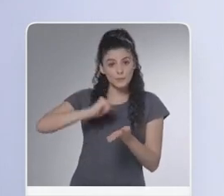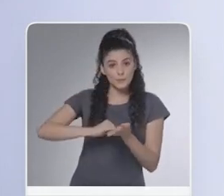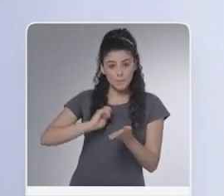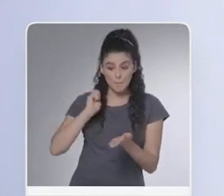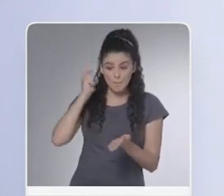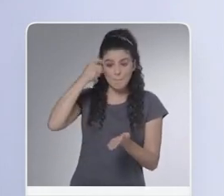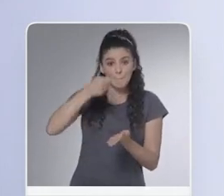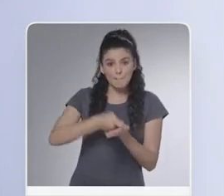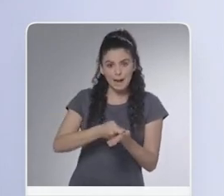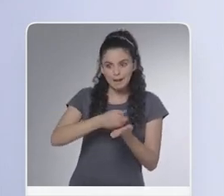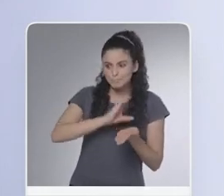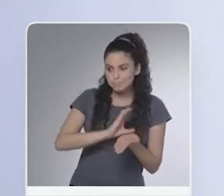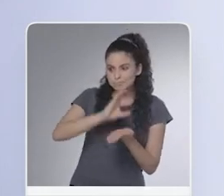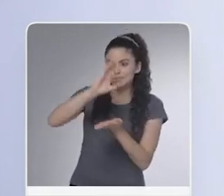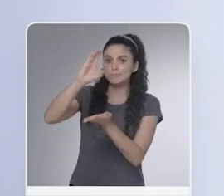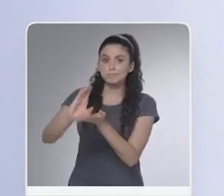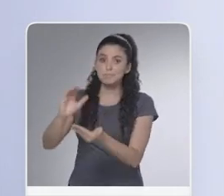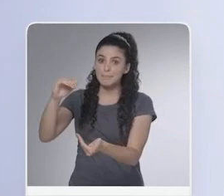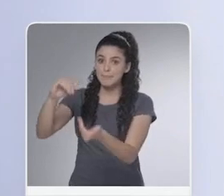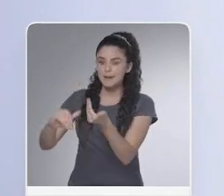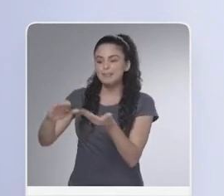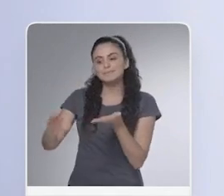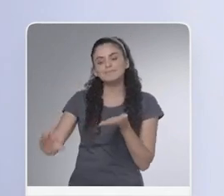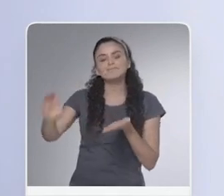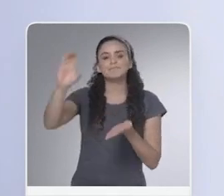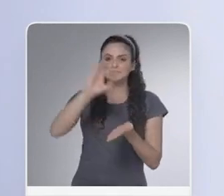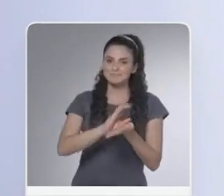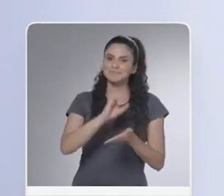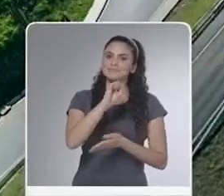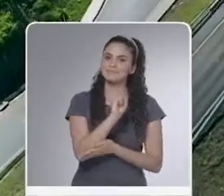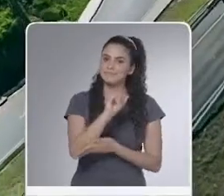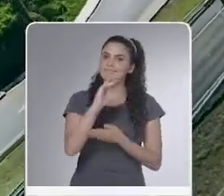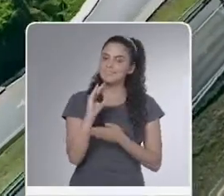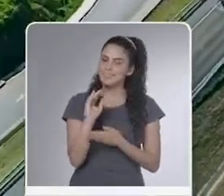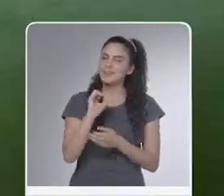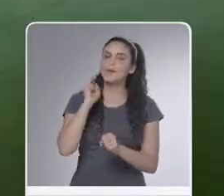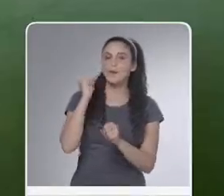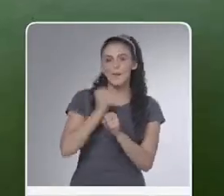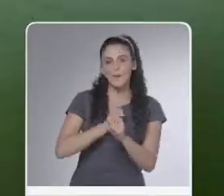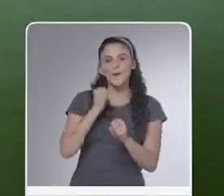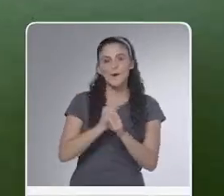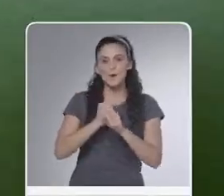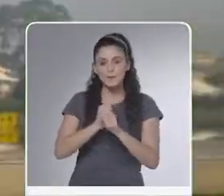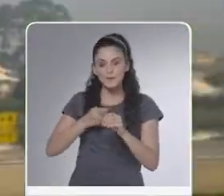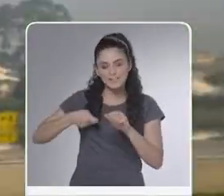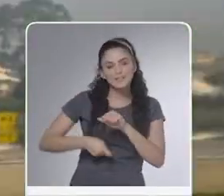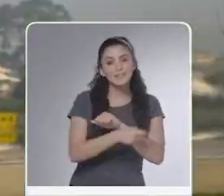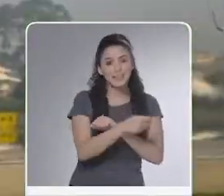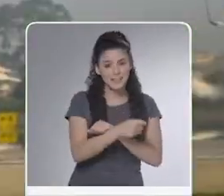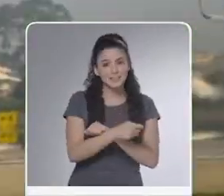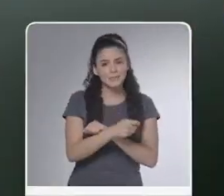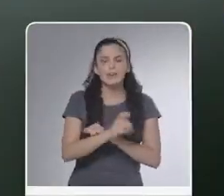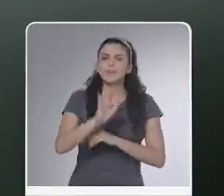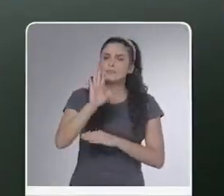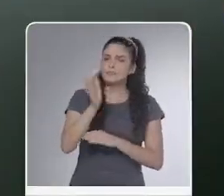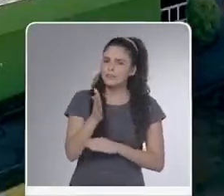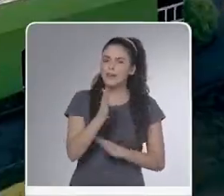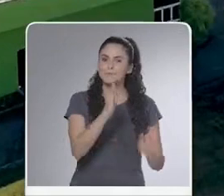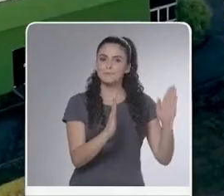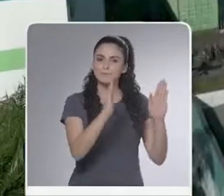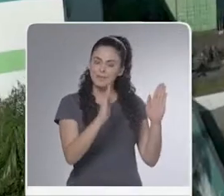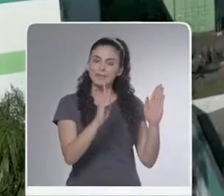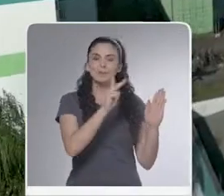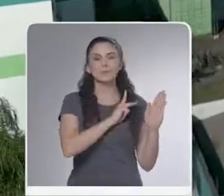que os impostos federais que são pagos pelos catarinenses voltem ao nosso Estado na forma de investimentos,